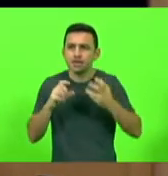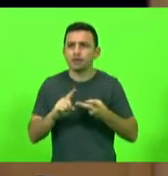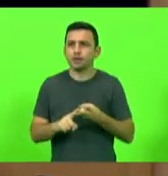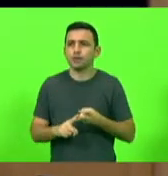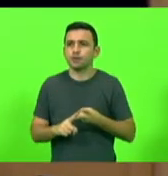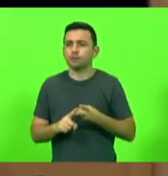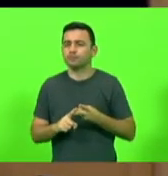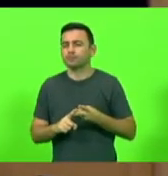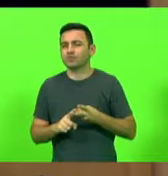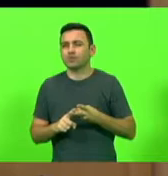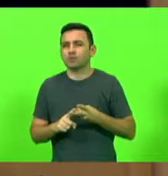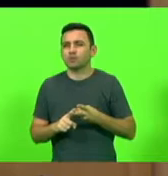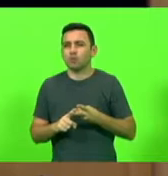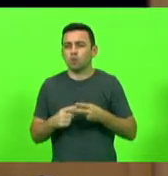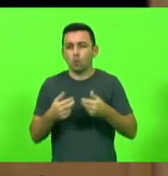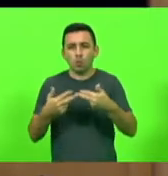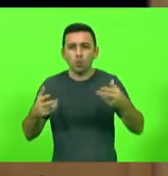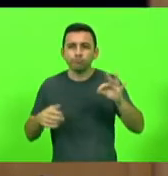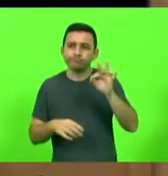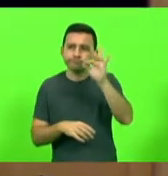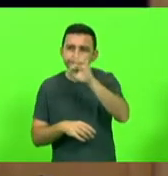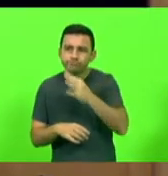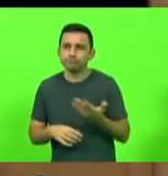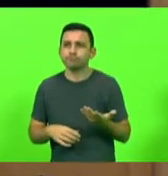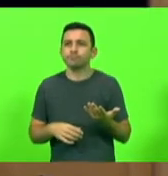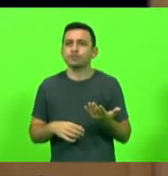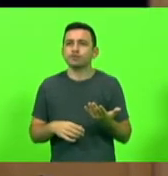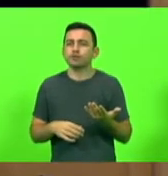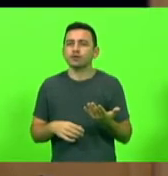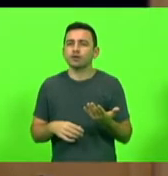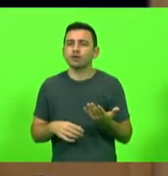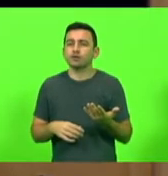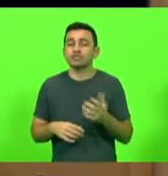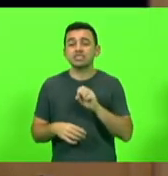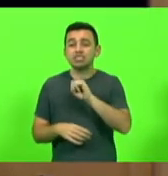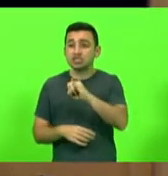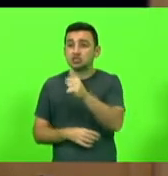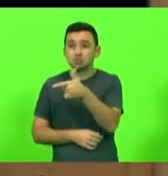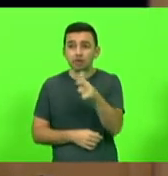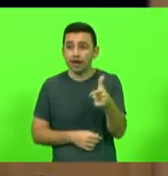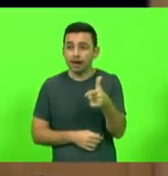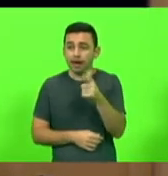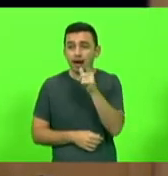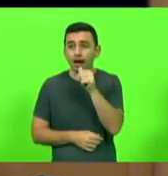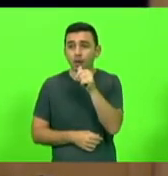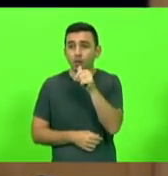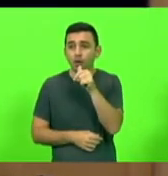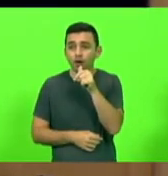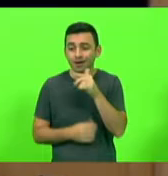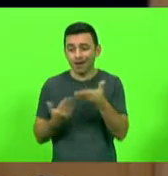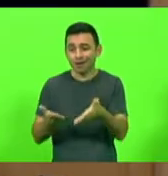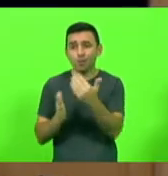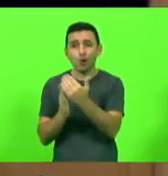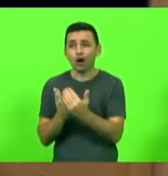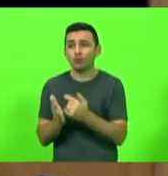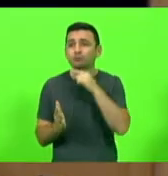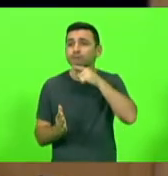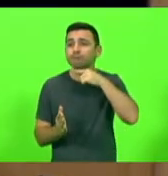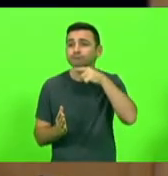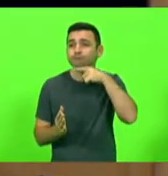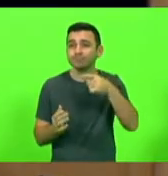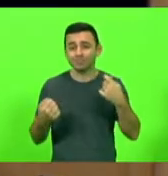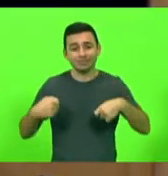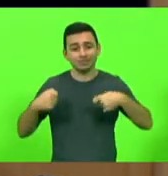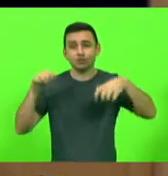apicultura e conservação de solo, mas lembrando também que, sem água, esse programa também não se viabiliza se não houver a